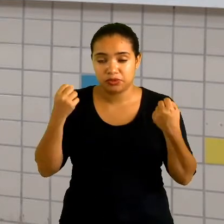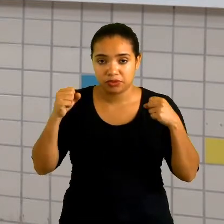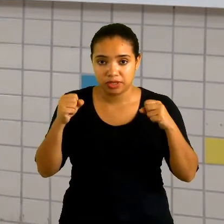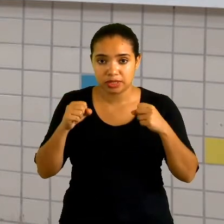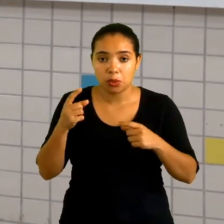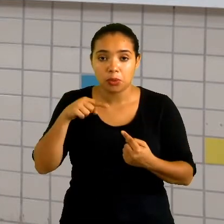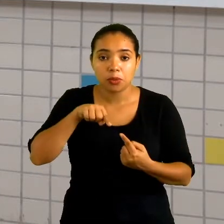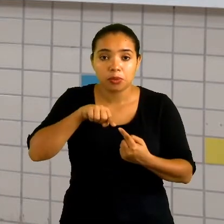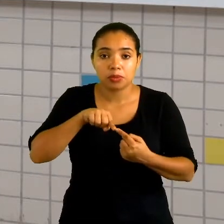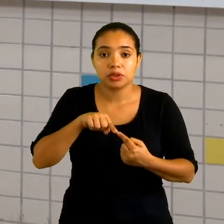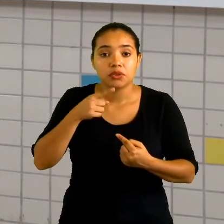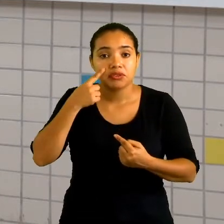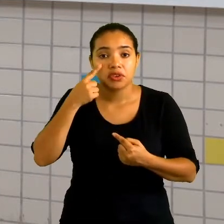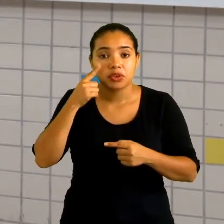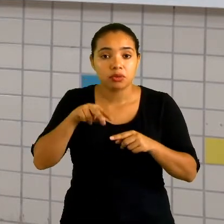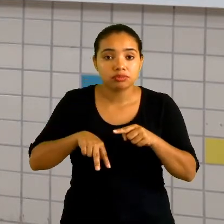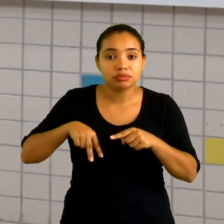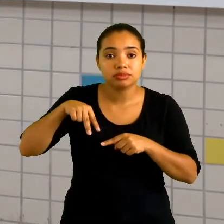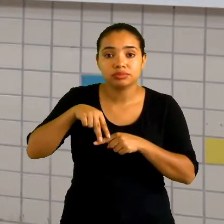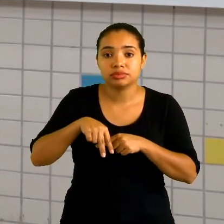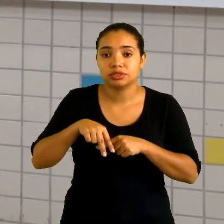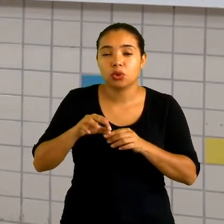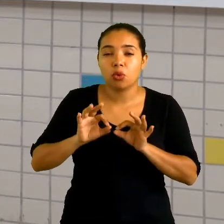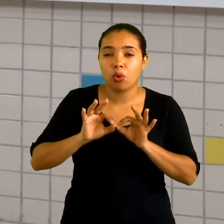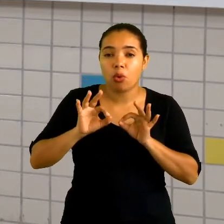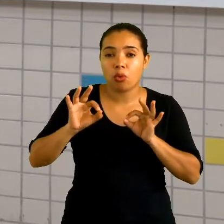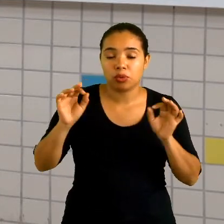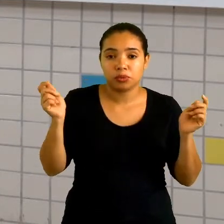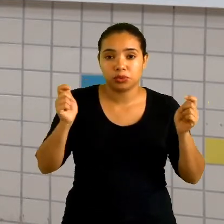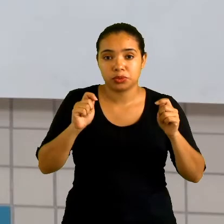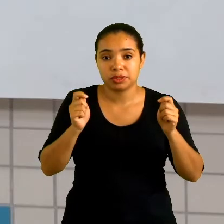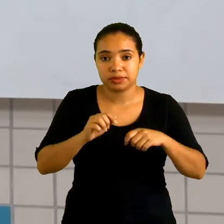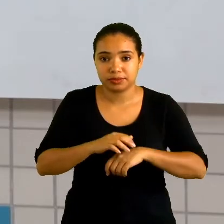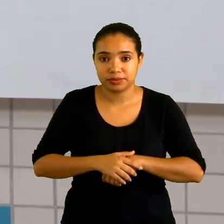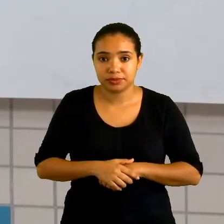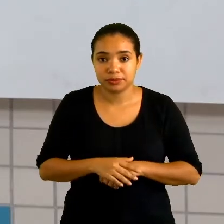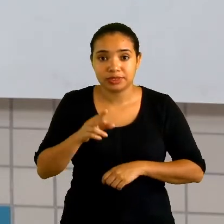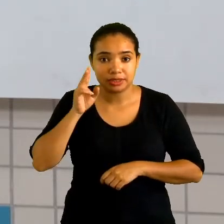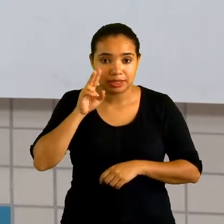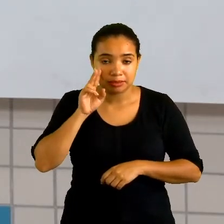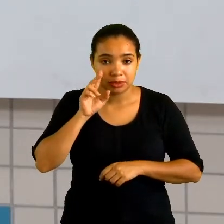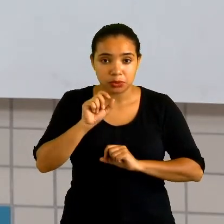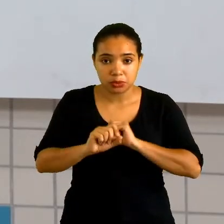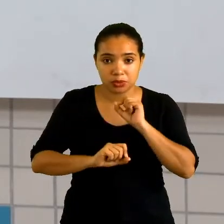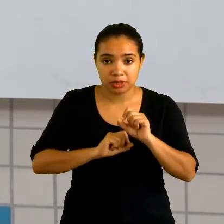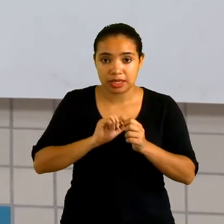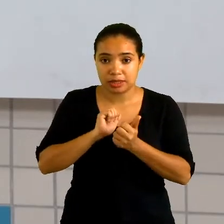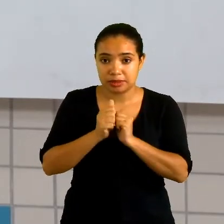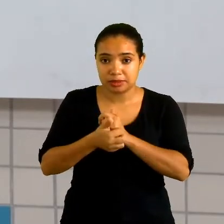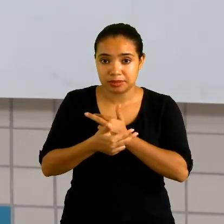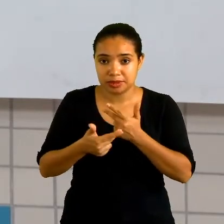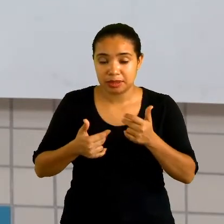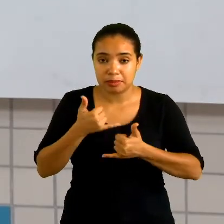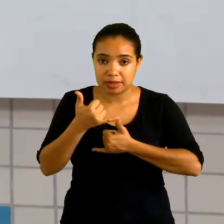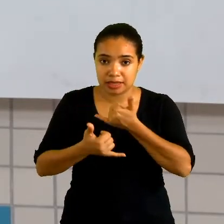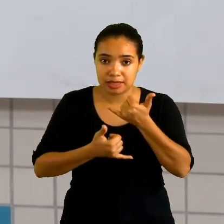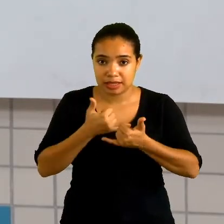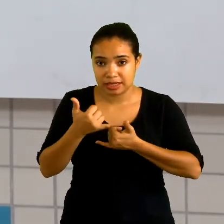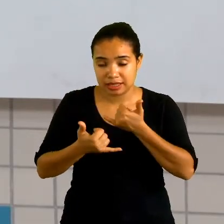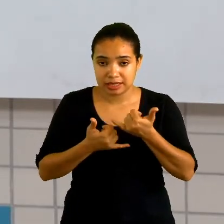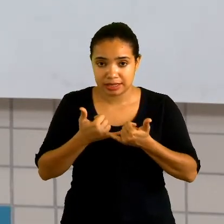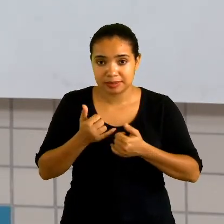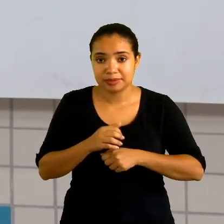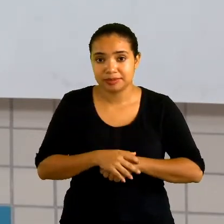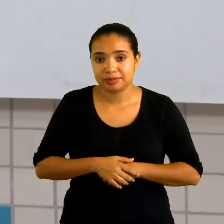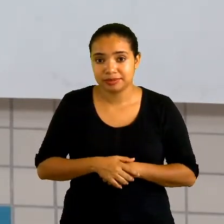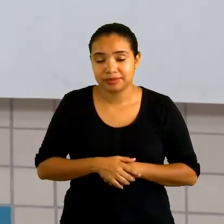objetivo é ver quem consegue saltar mais longe possível. Lembrando, esporte, brincadeira, atividade de marca, né?